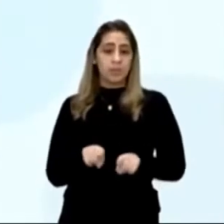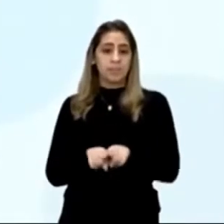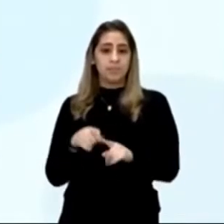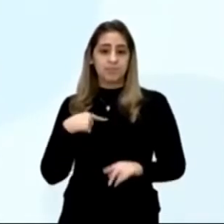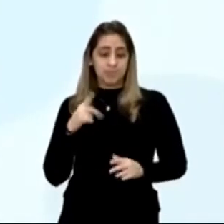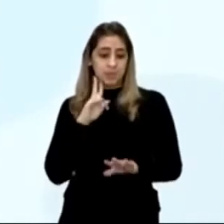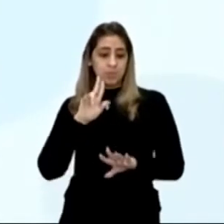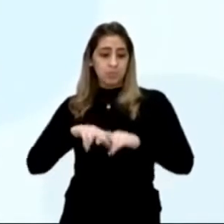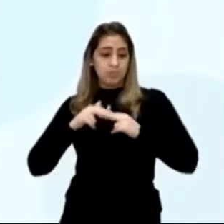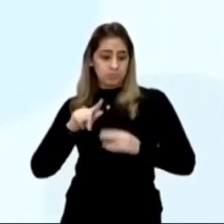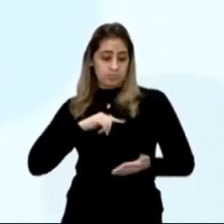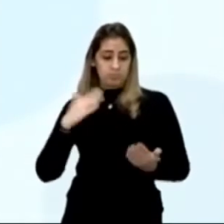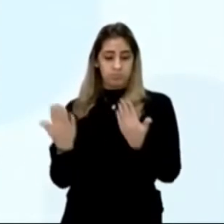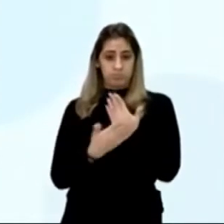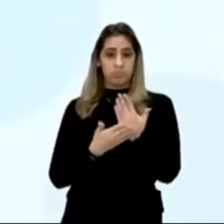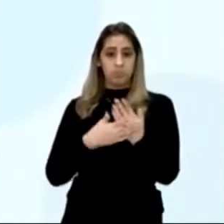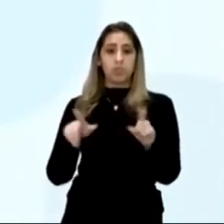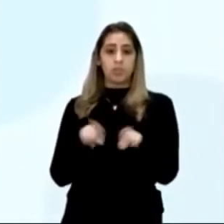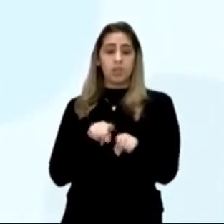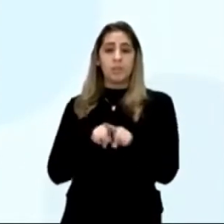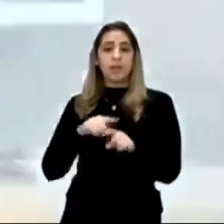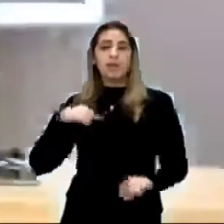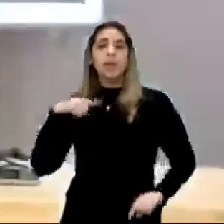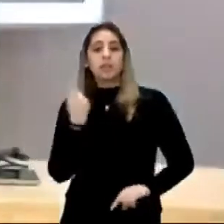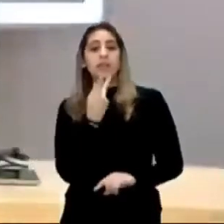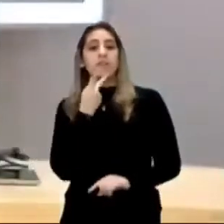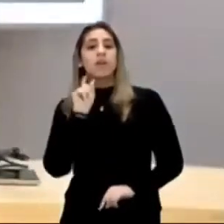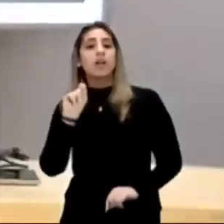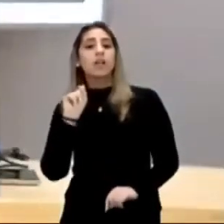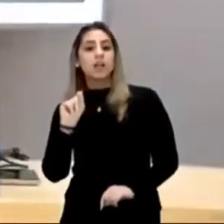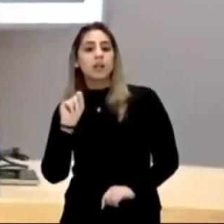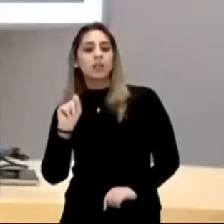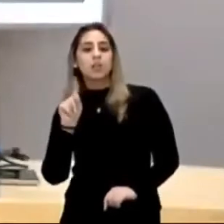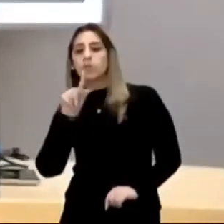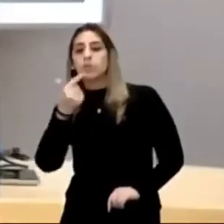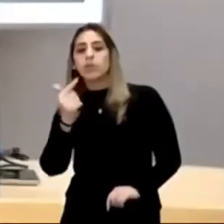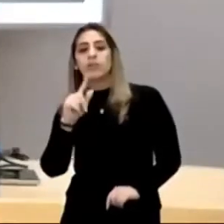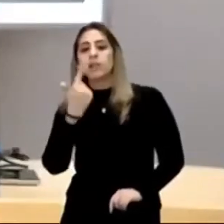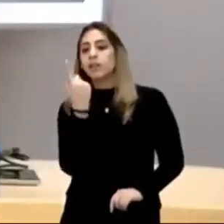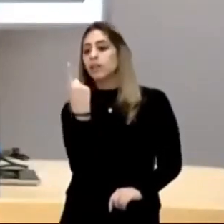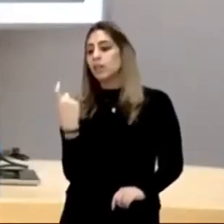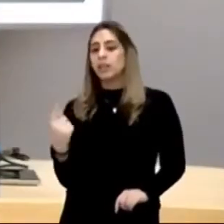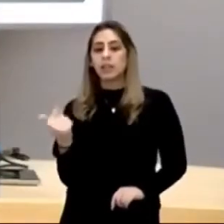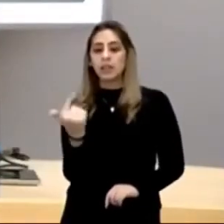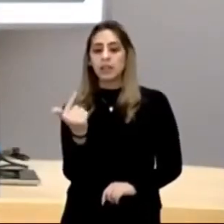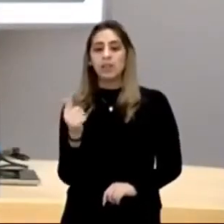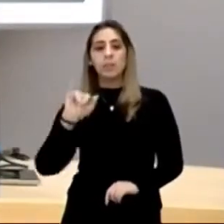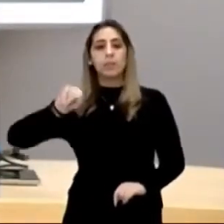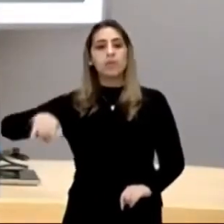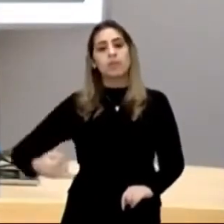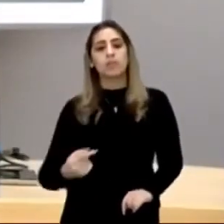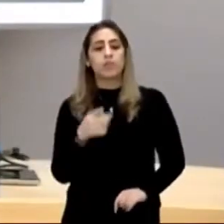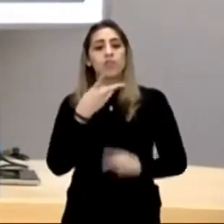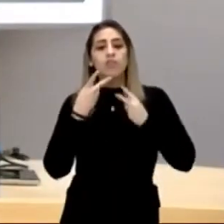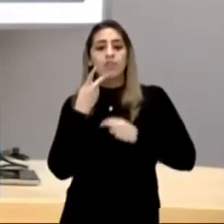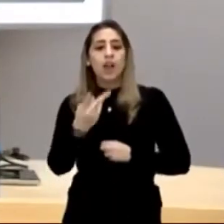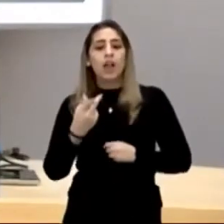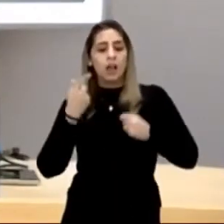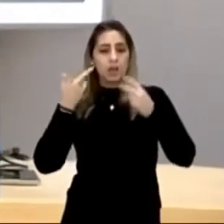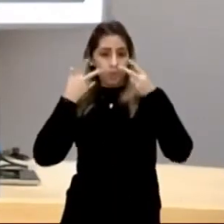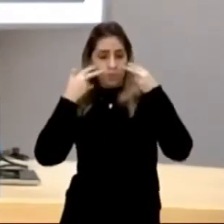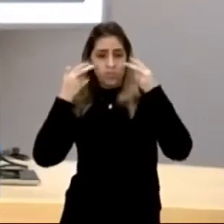o mar quebrar na costa, gente, ele está falando, que não teve nenhum aproveitamento, da fala dos indígenas, dos habitantes daqui,